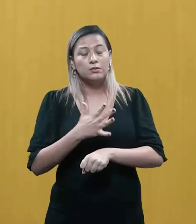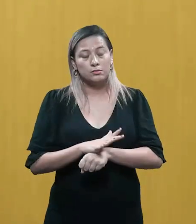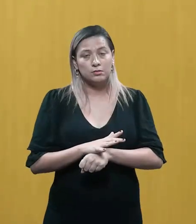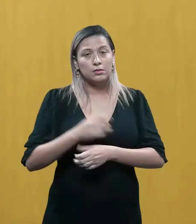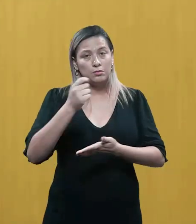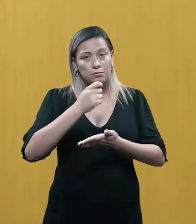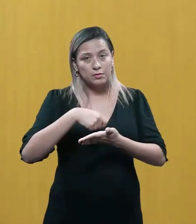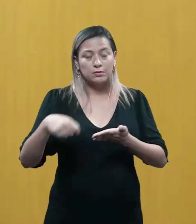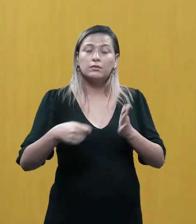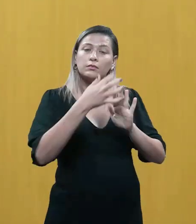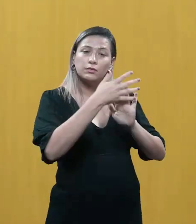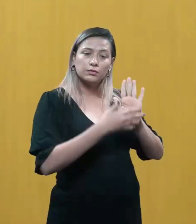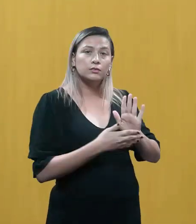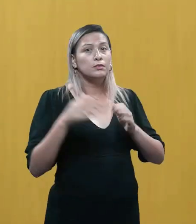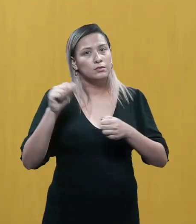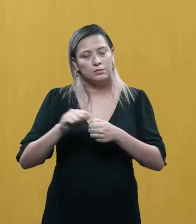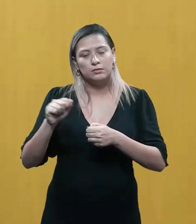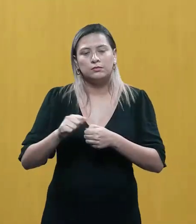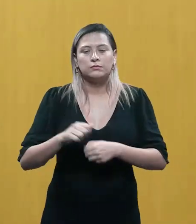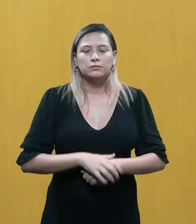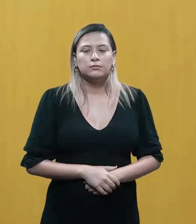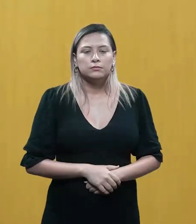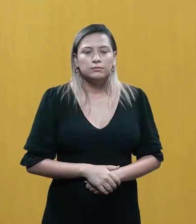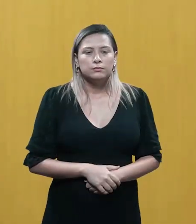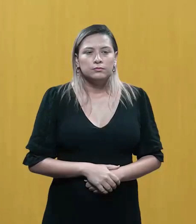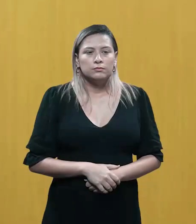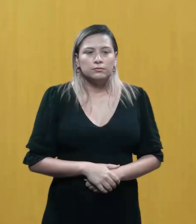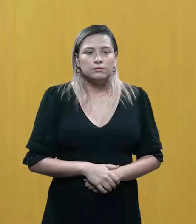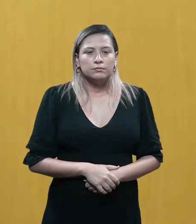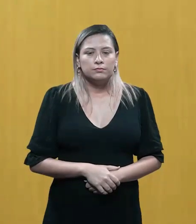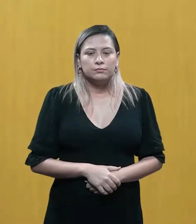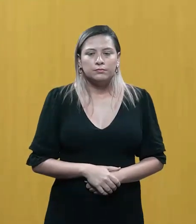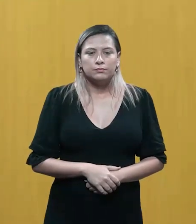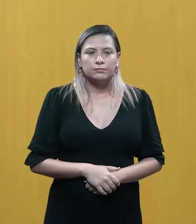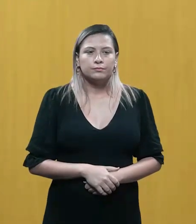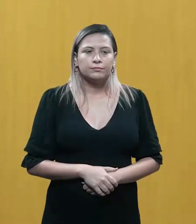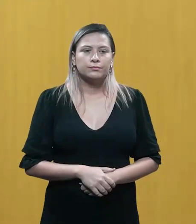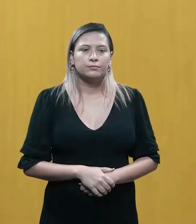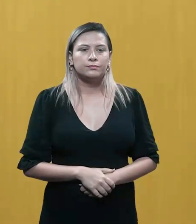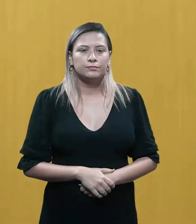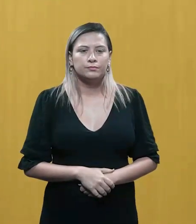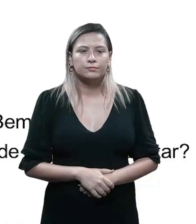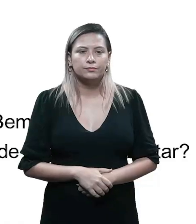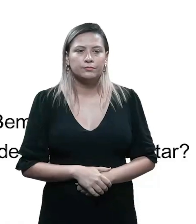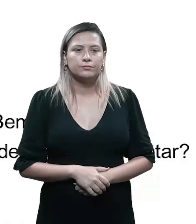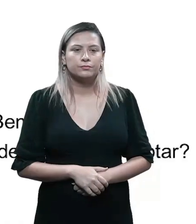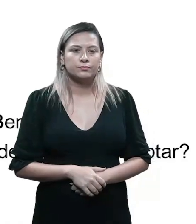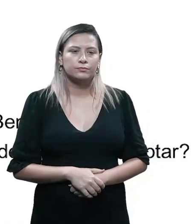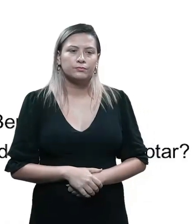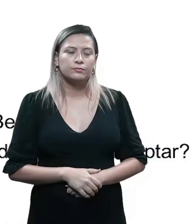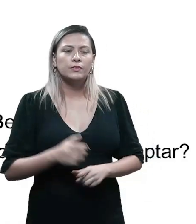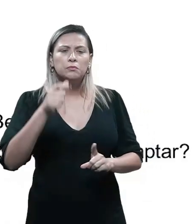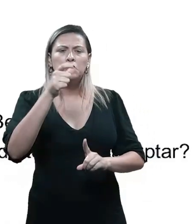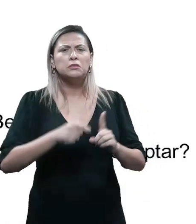roteirista, que está em exercício de escrever o seu roteiro, que você possa fazer sobre o seu personagem.